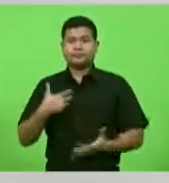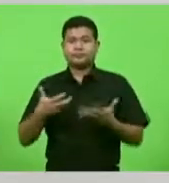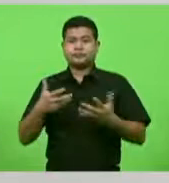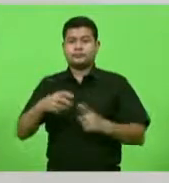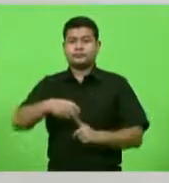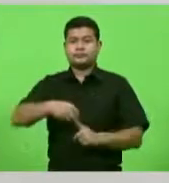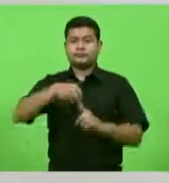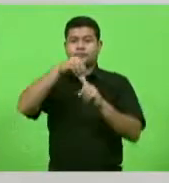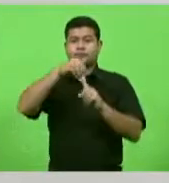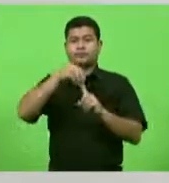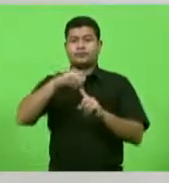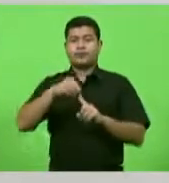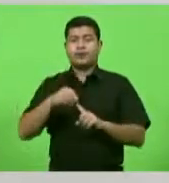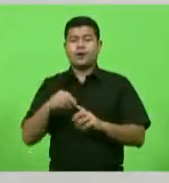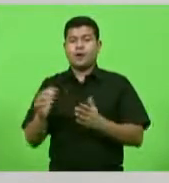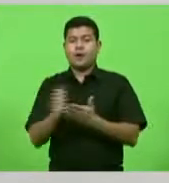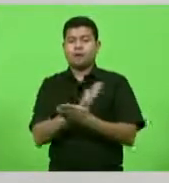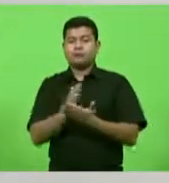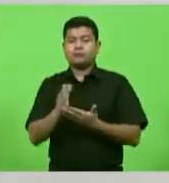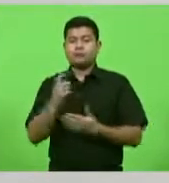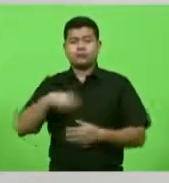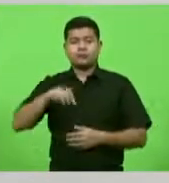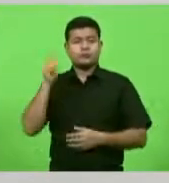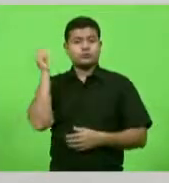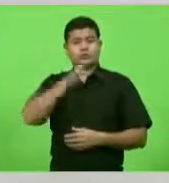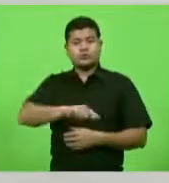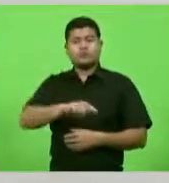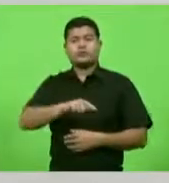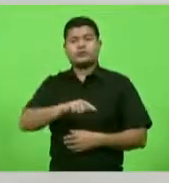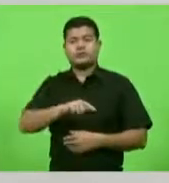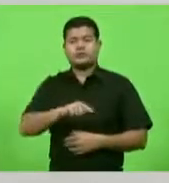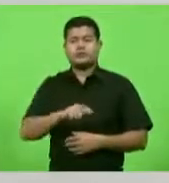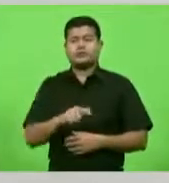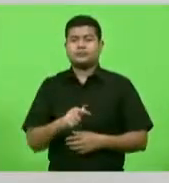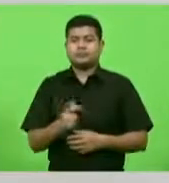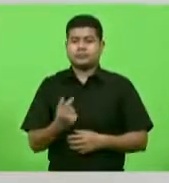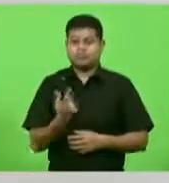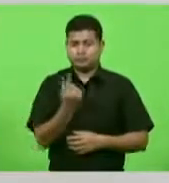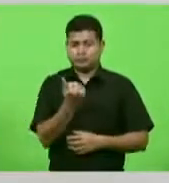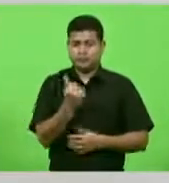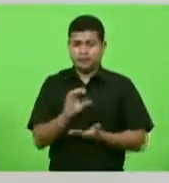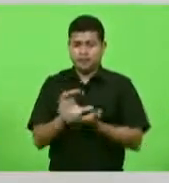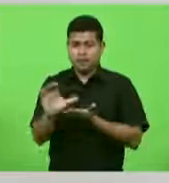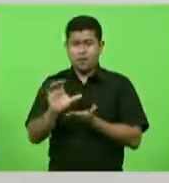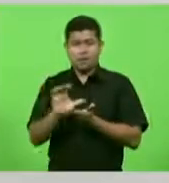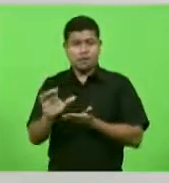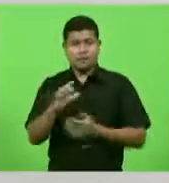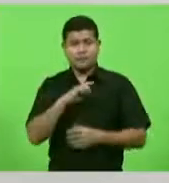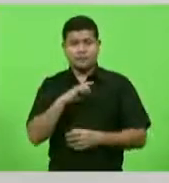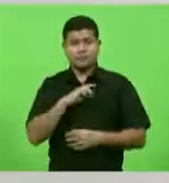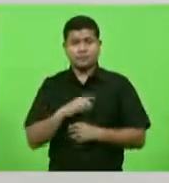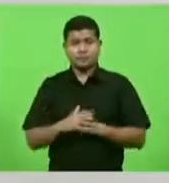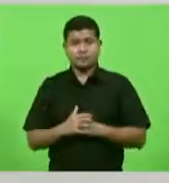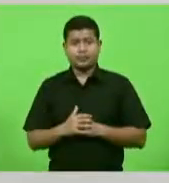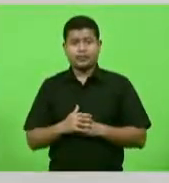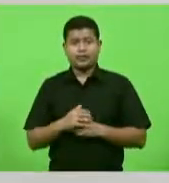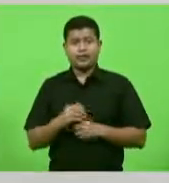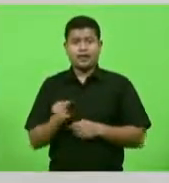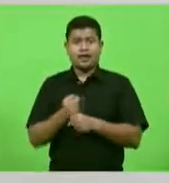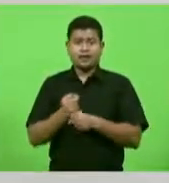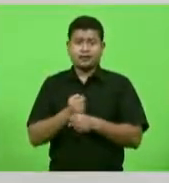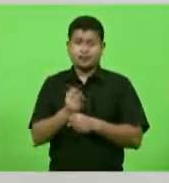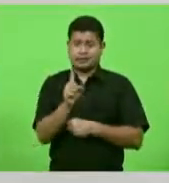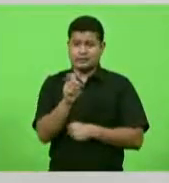conquistas importantes para Santa Catarina com esses recursos. Depois de 15 anos de espera,